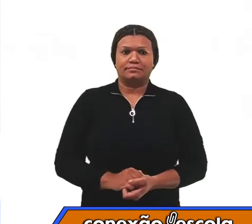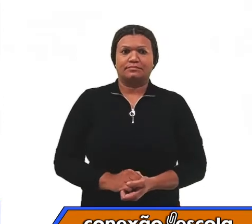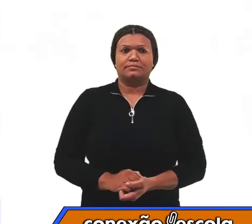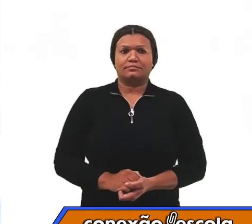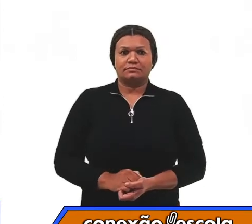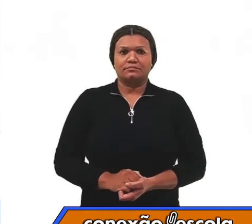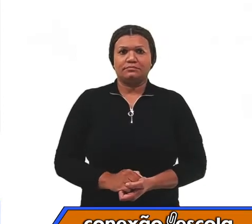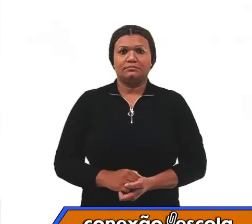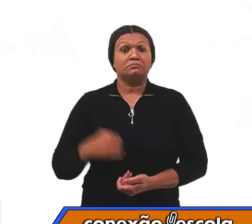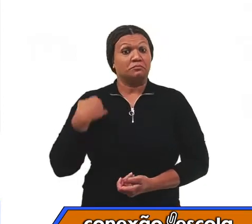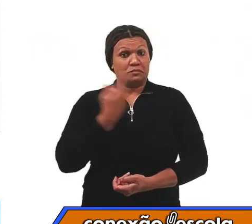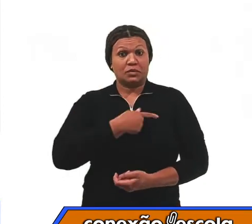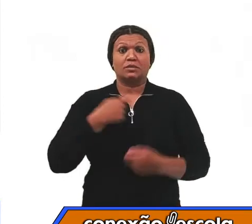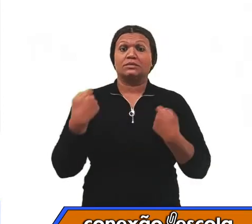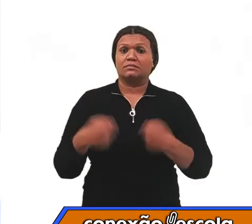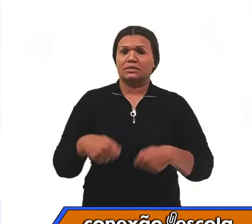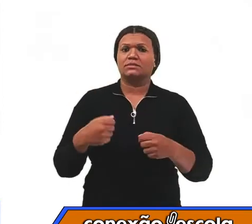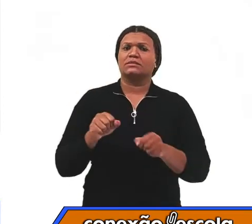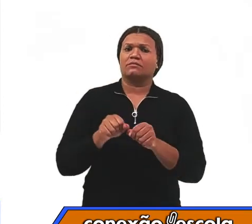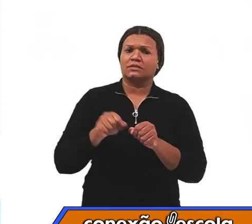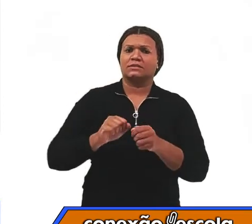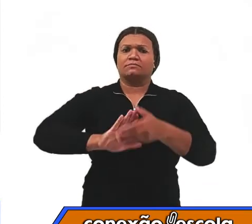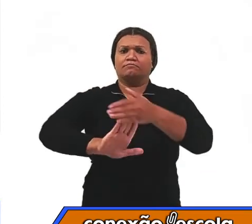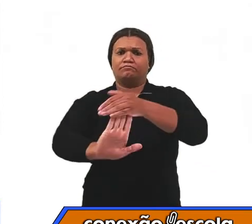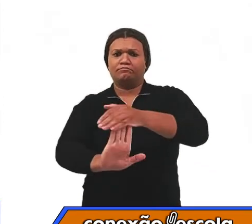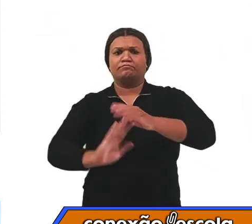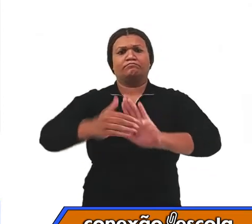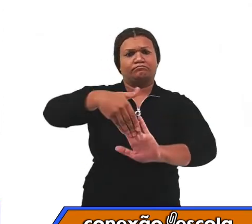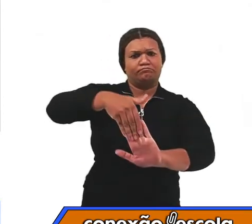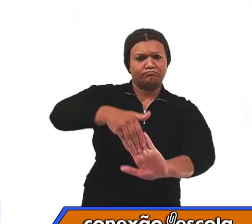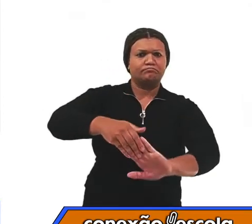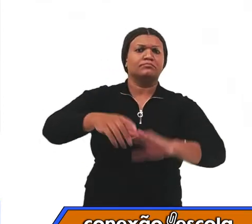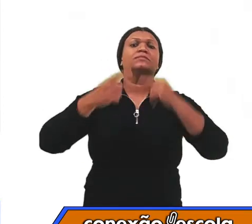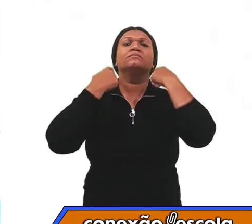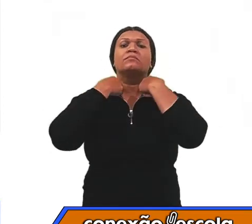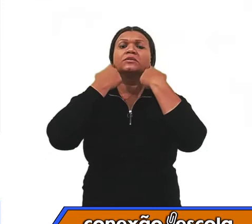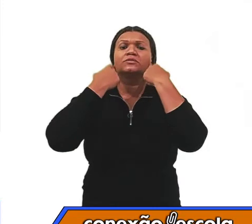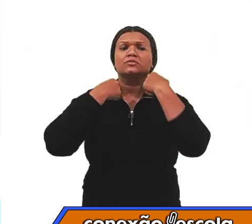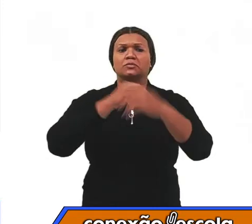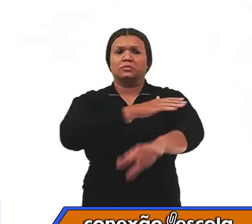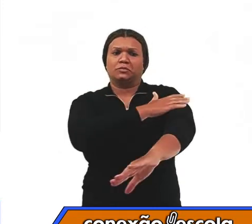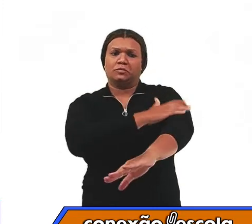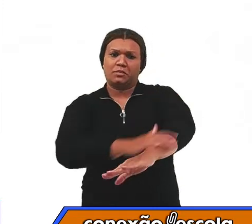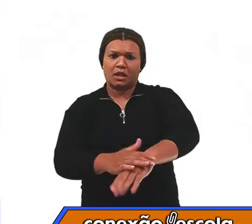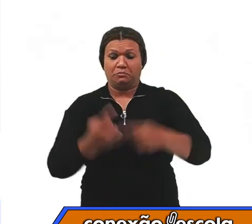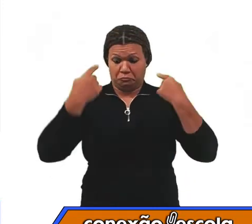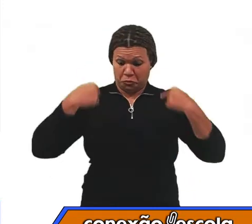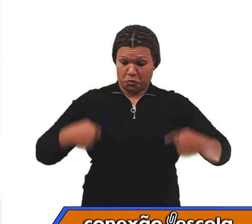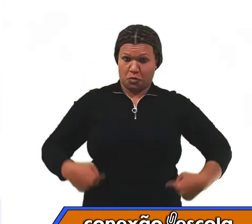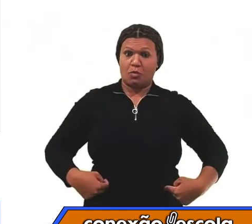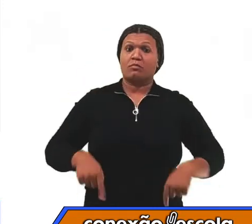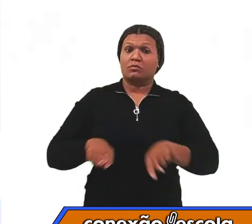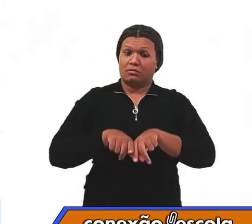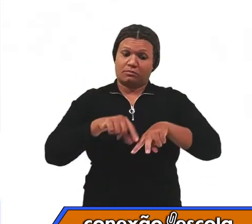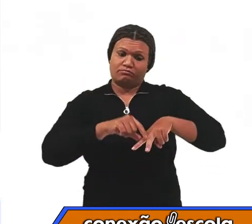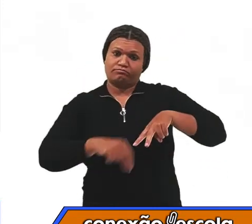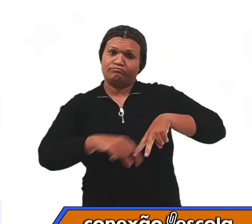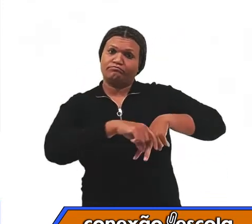A gente tem que fazer o alongamento do pescoço, braço, tronco e pernas.